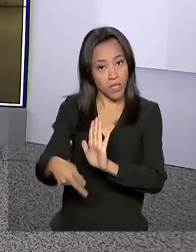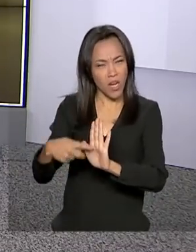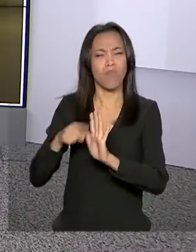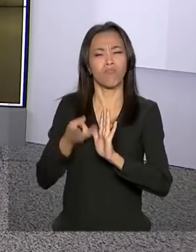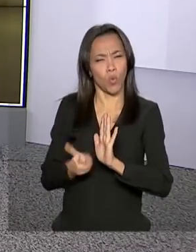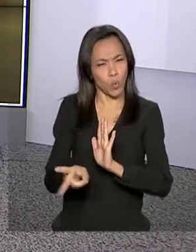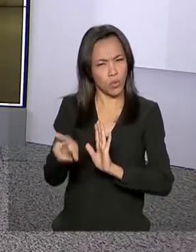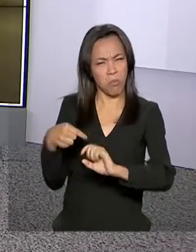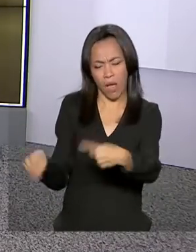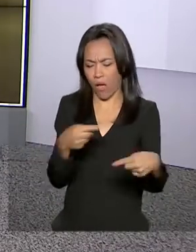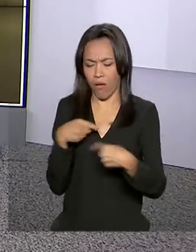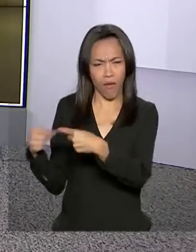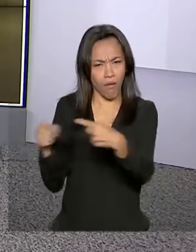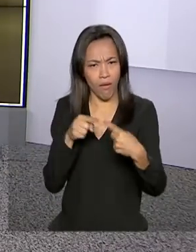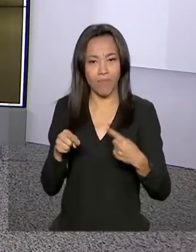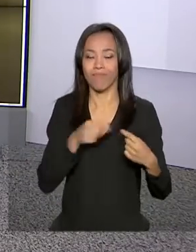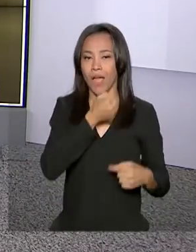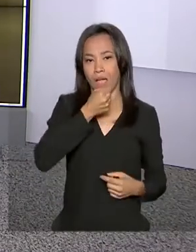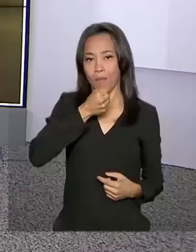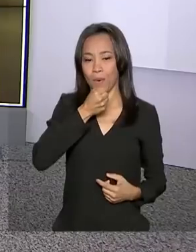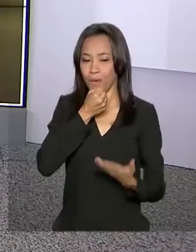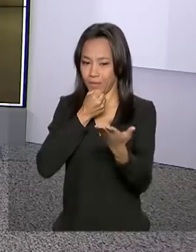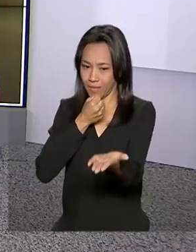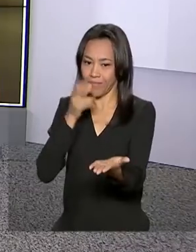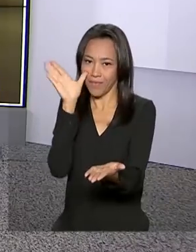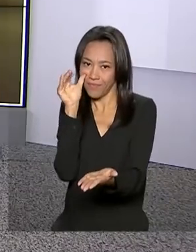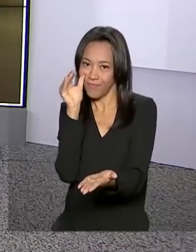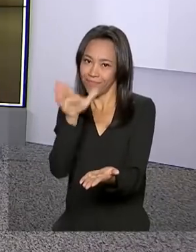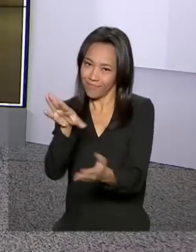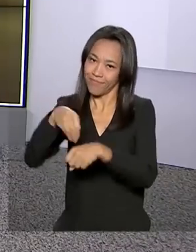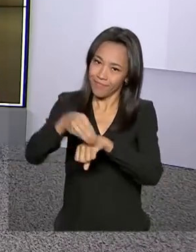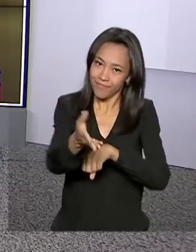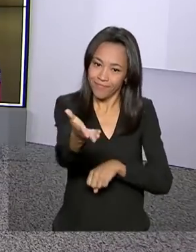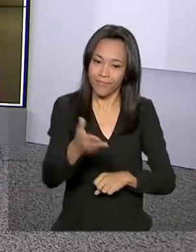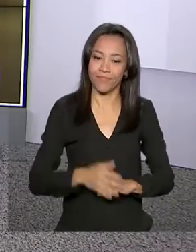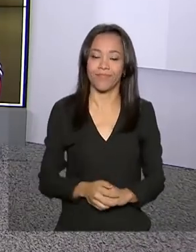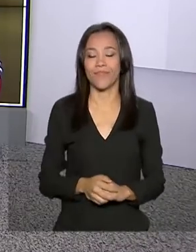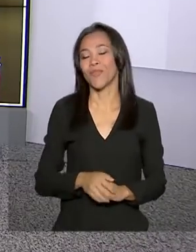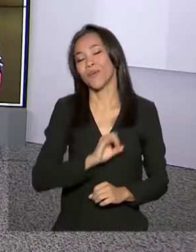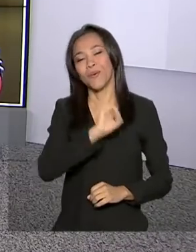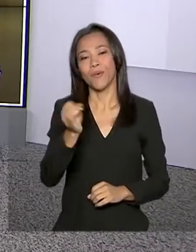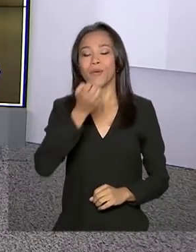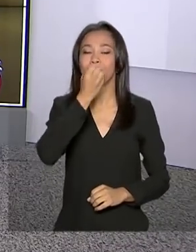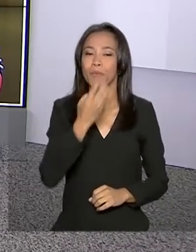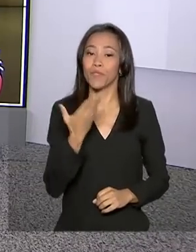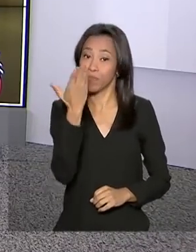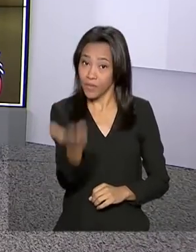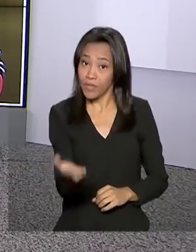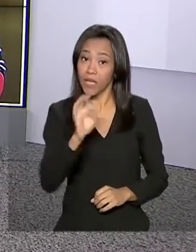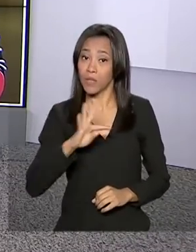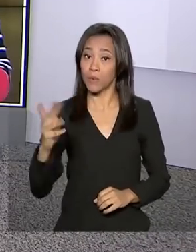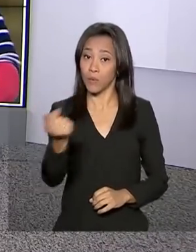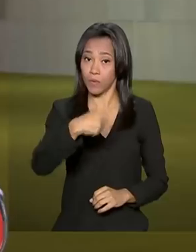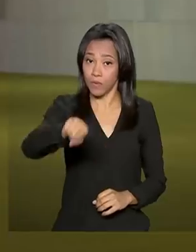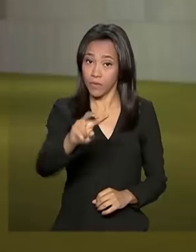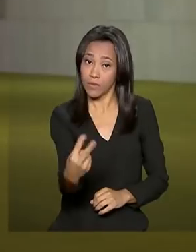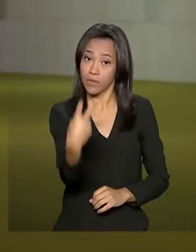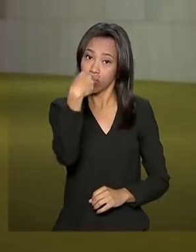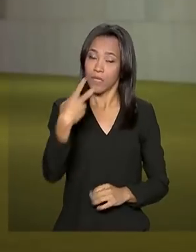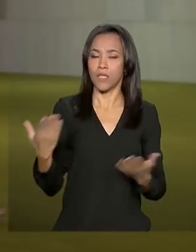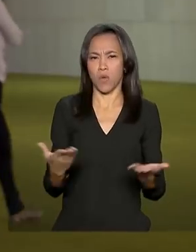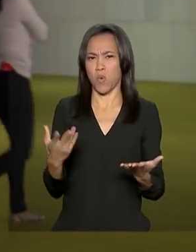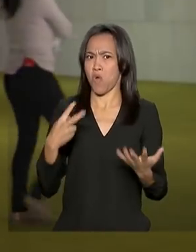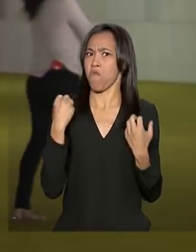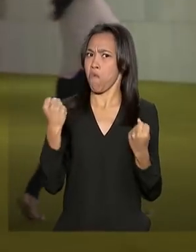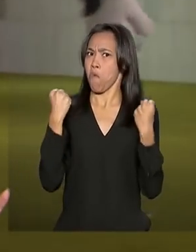repórter Selma Dias acompanha tudo por lá. Bom dia, Selma! Oi, Mara, bom dia a você, bom dia a todos. Olha, o assunto forte